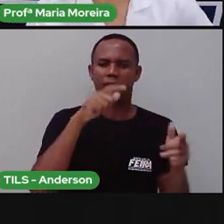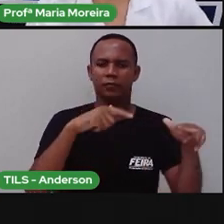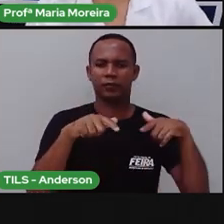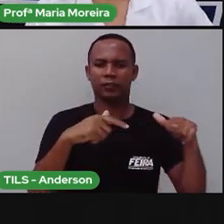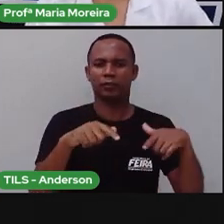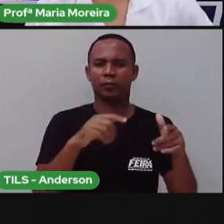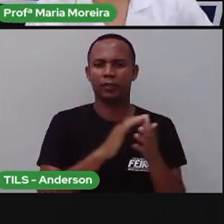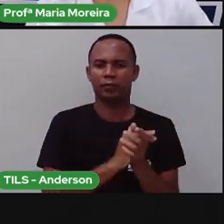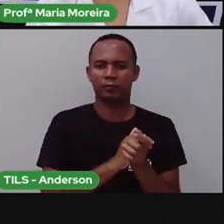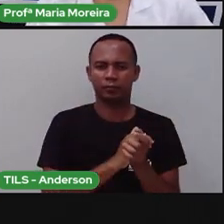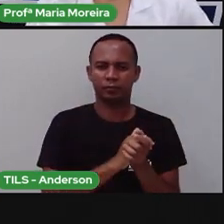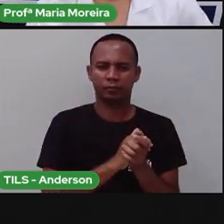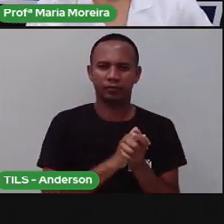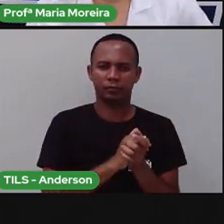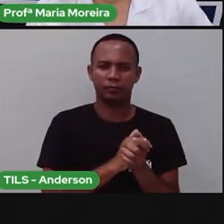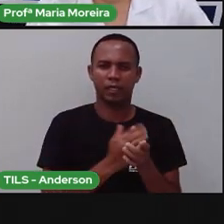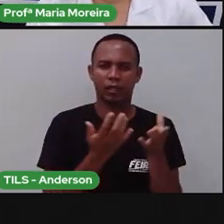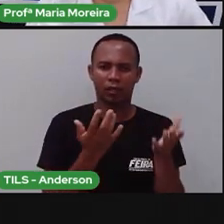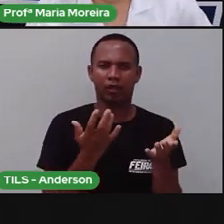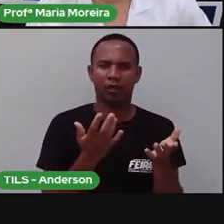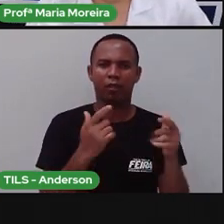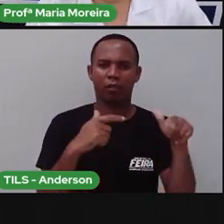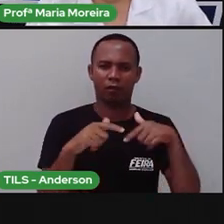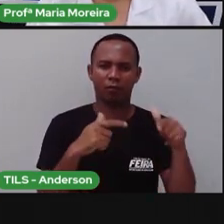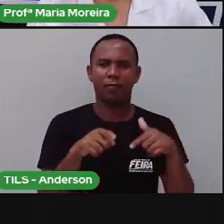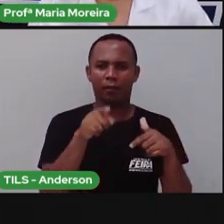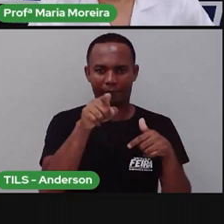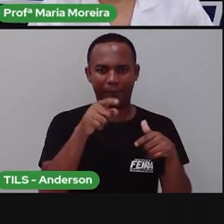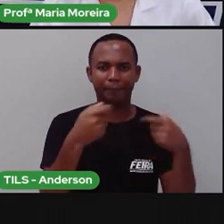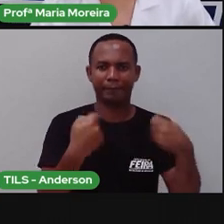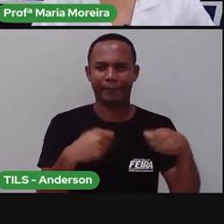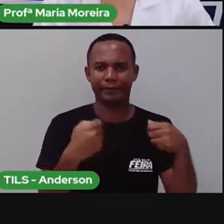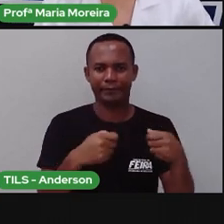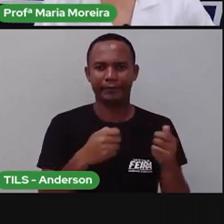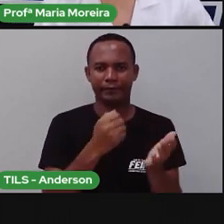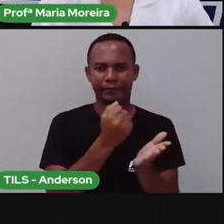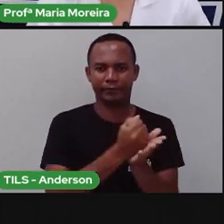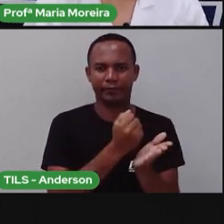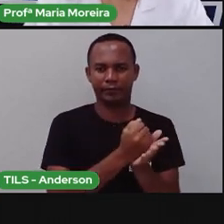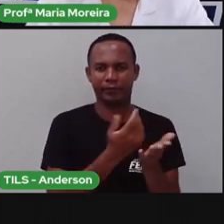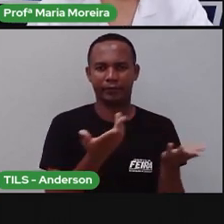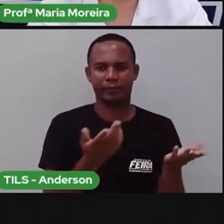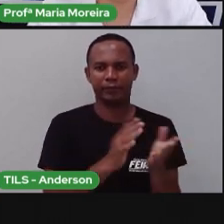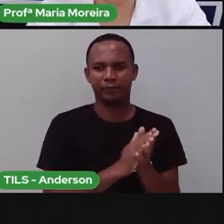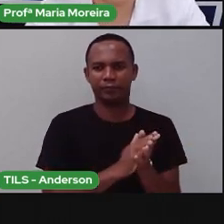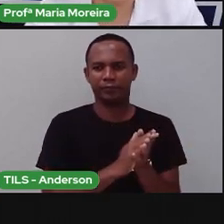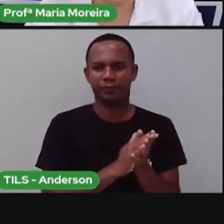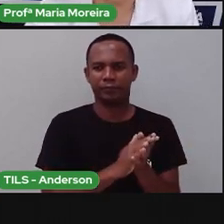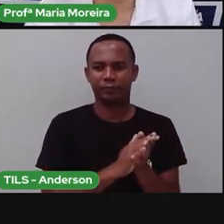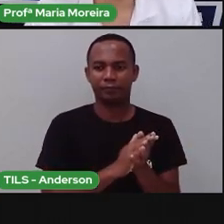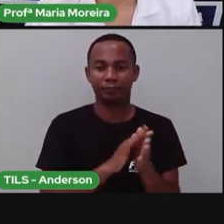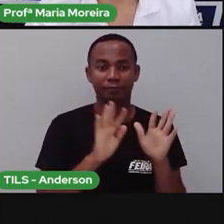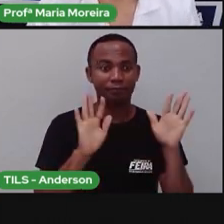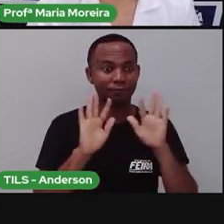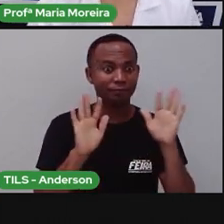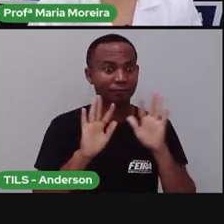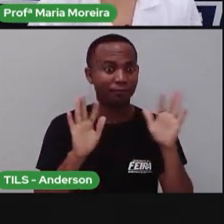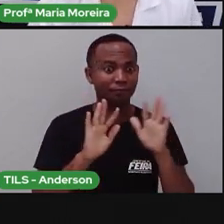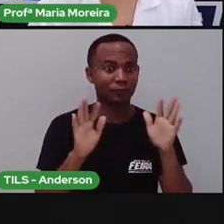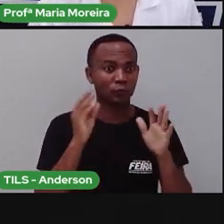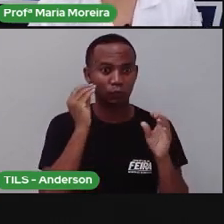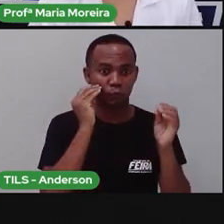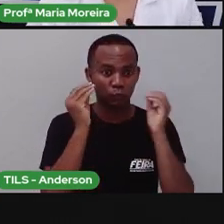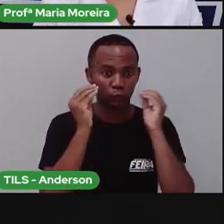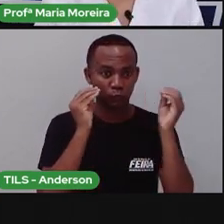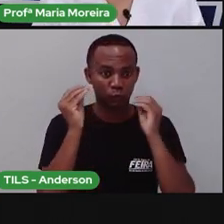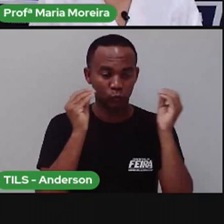poder o quê? Trabalhar. Vamos lá. Recadinho do dia, né? Primeiro beijinho,